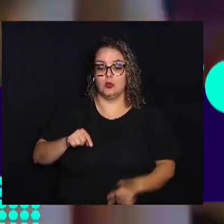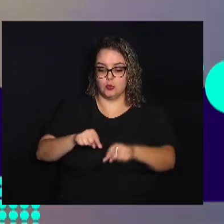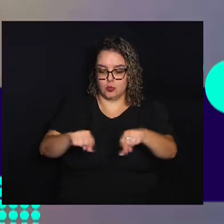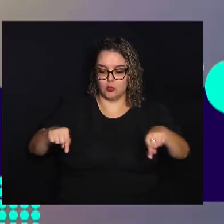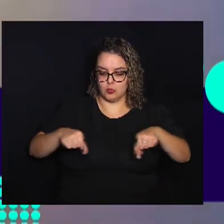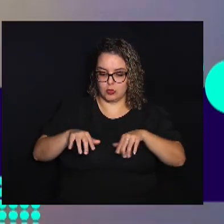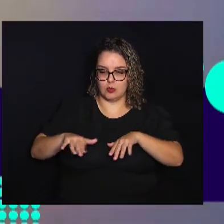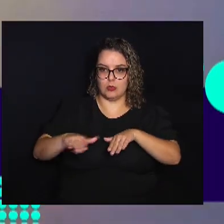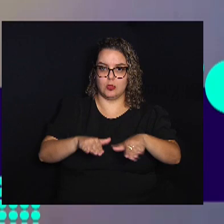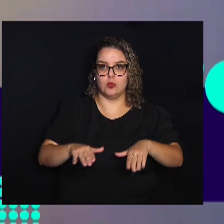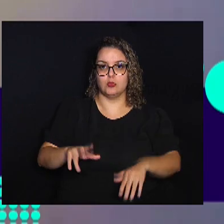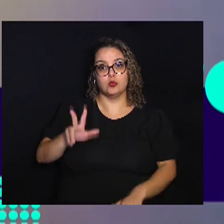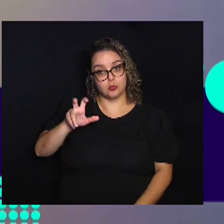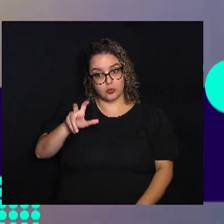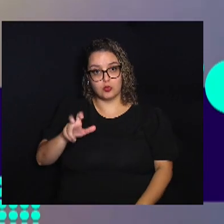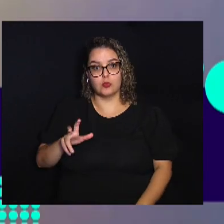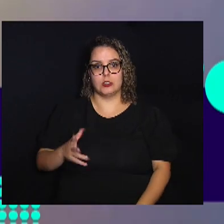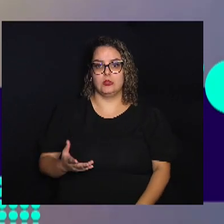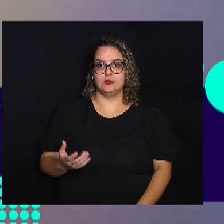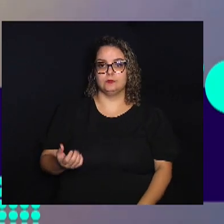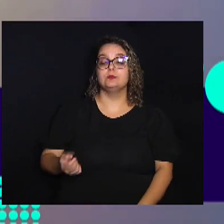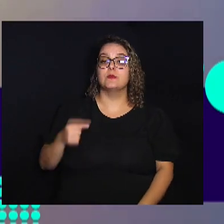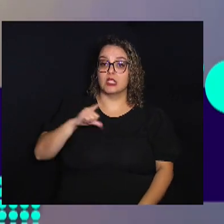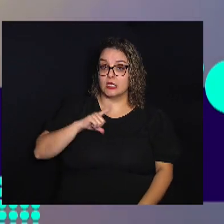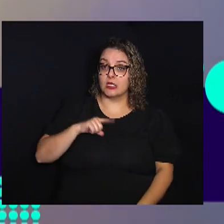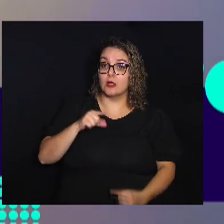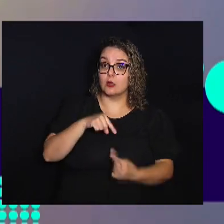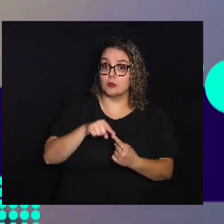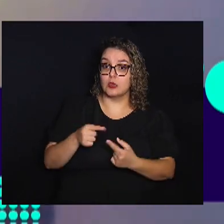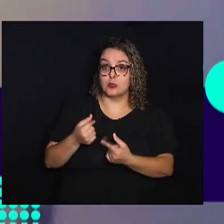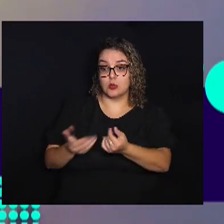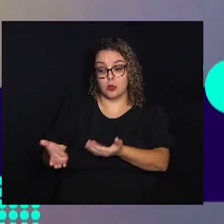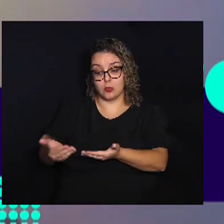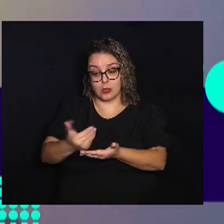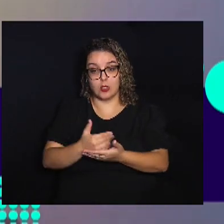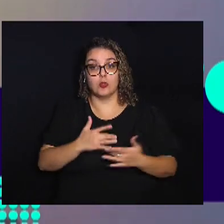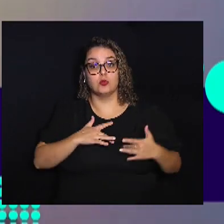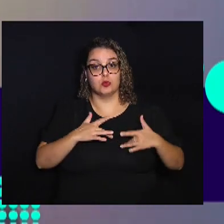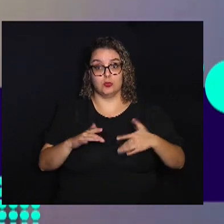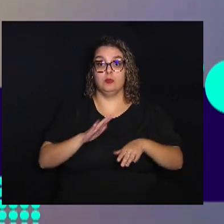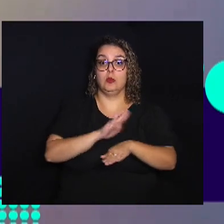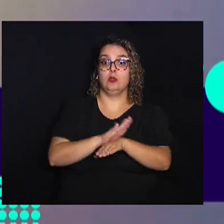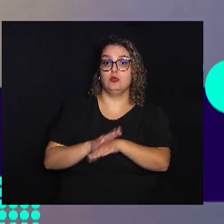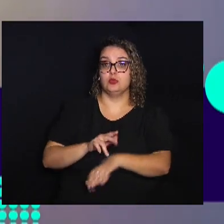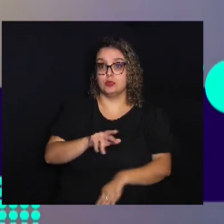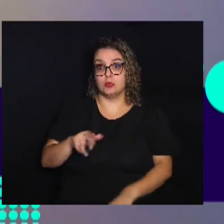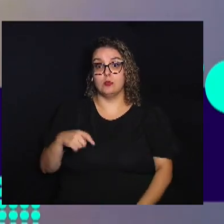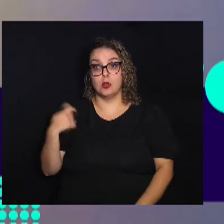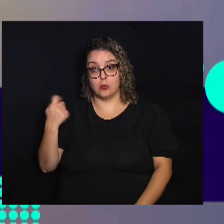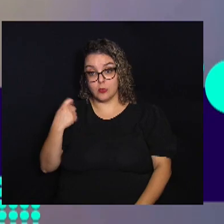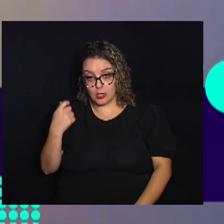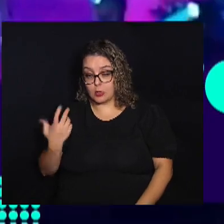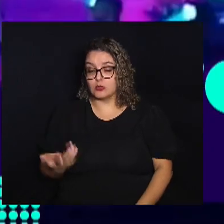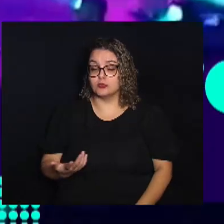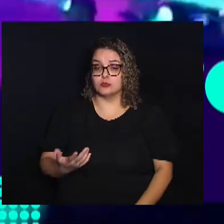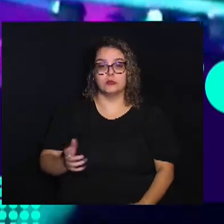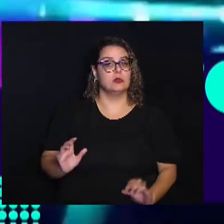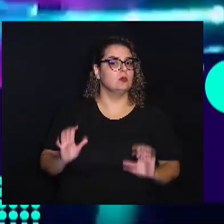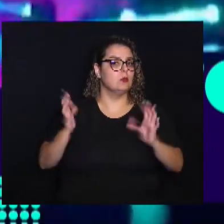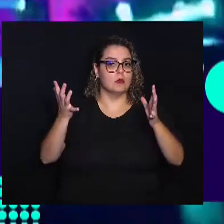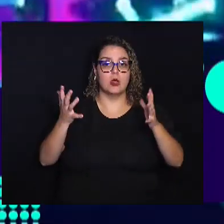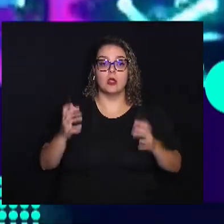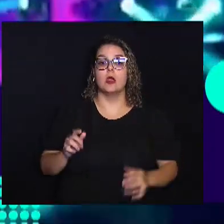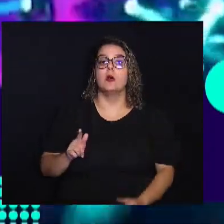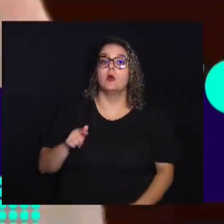Em Guatenghi Campinas E esse show Vai ter o objetivo De arrecadar doações Para ajudar Os nossos irmãos gaúchos Vai ser uma grande celebração Ao